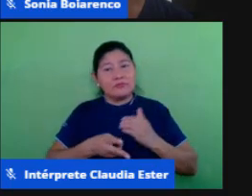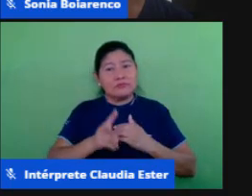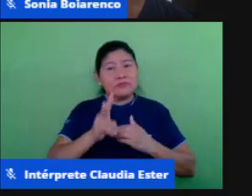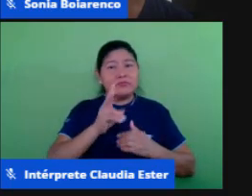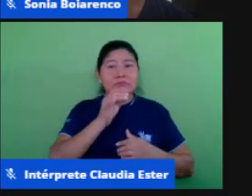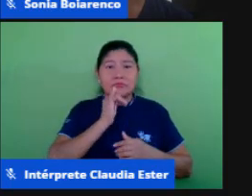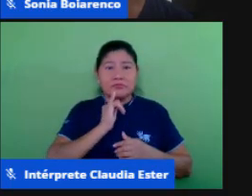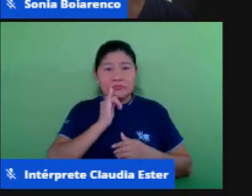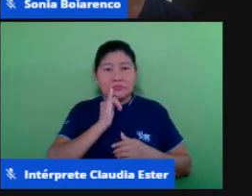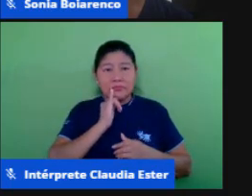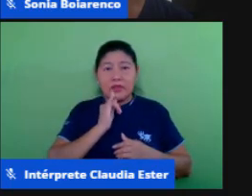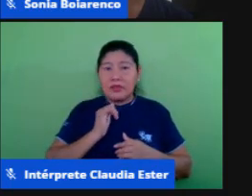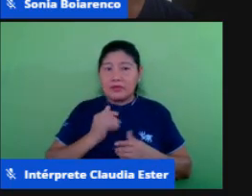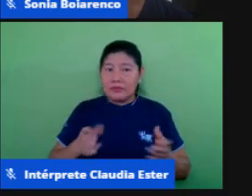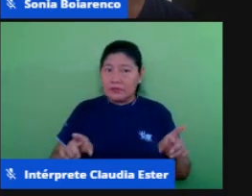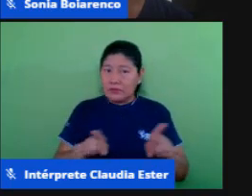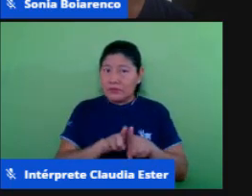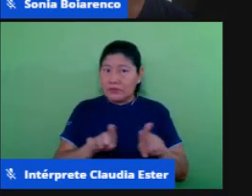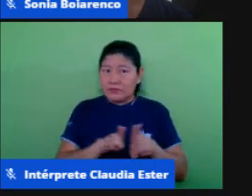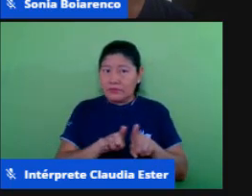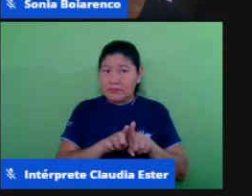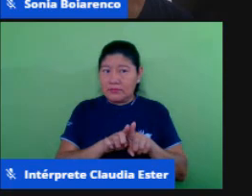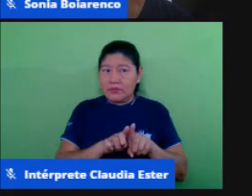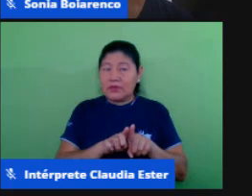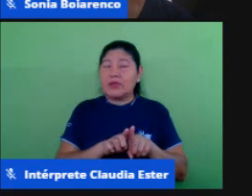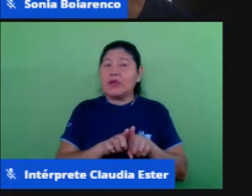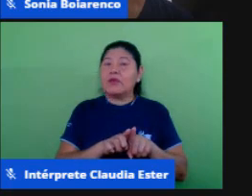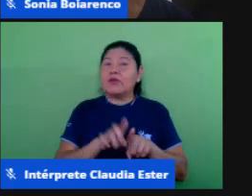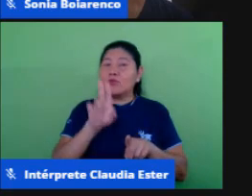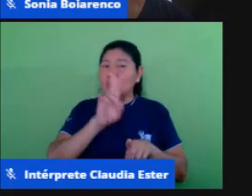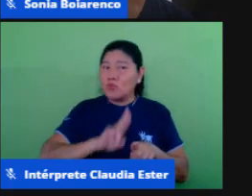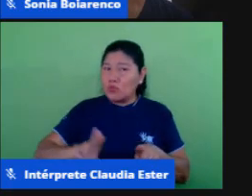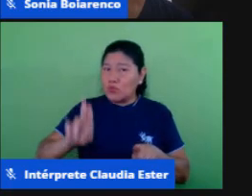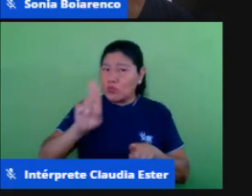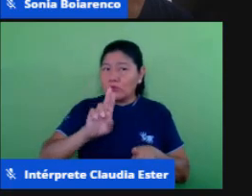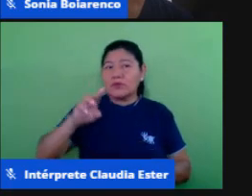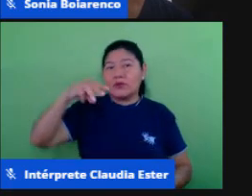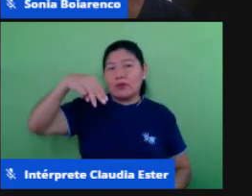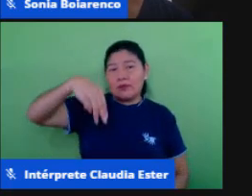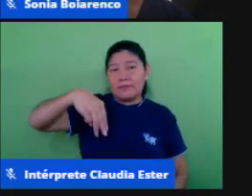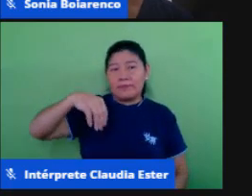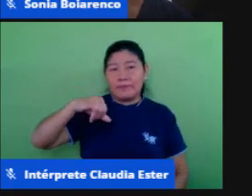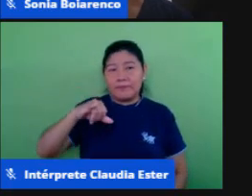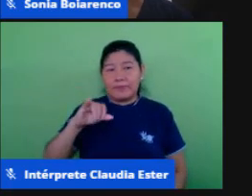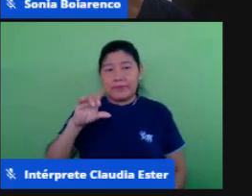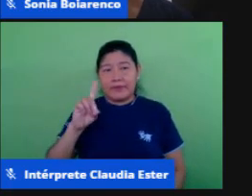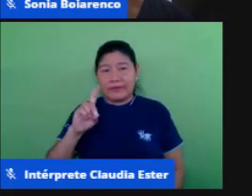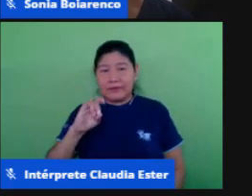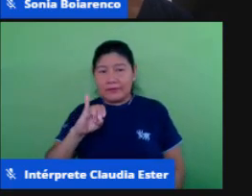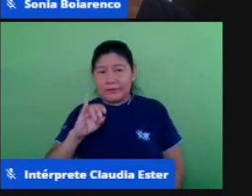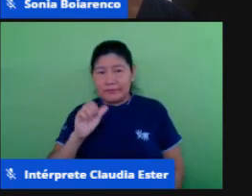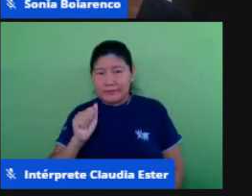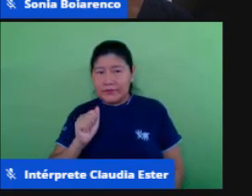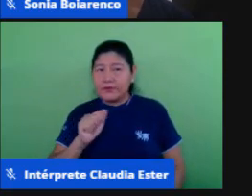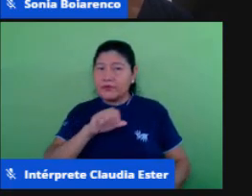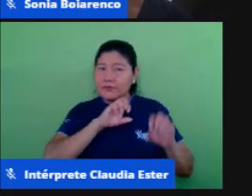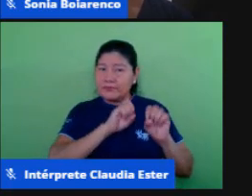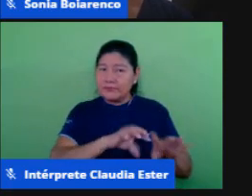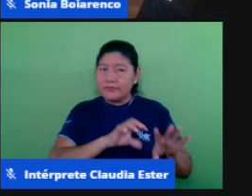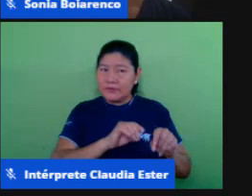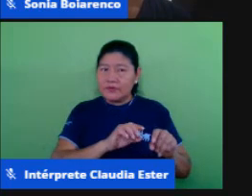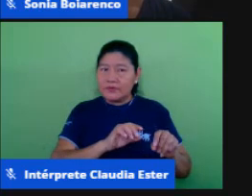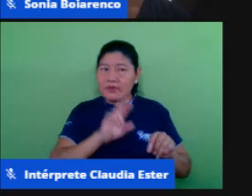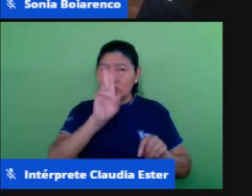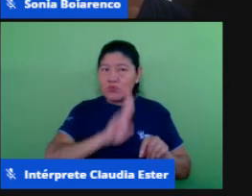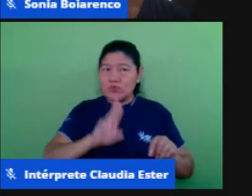também contamos com a mídia educação por meio das aulas da TV REN e